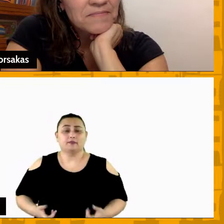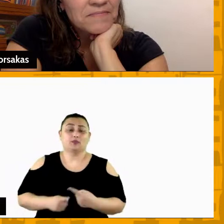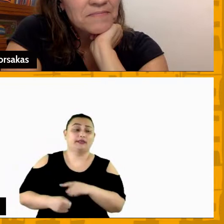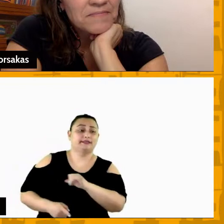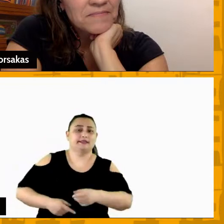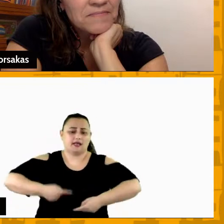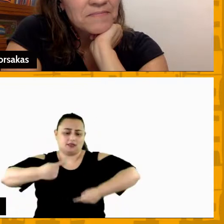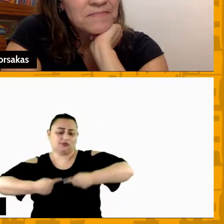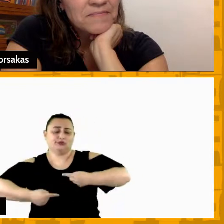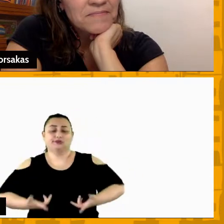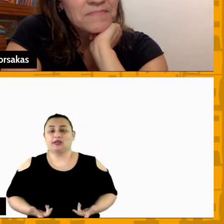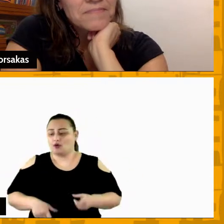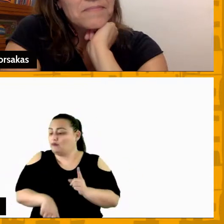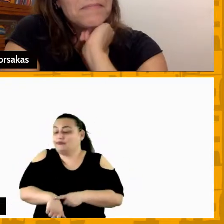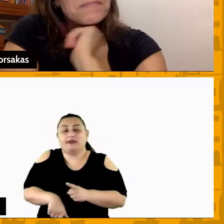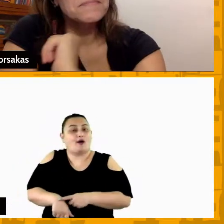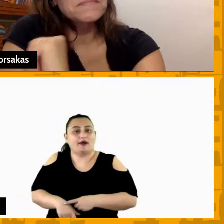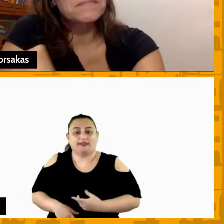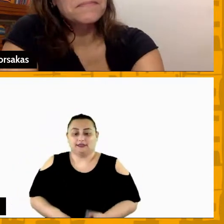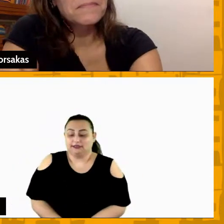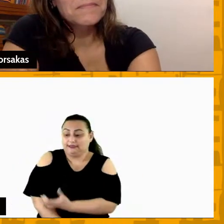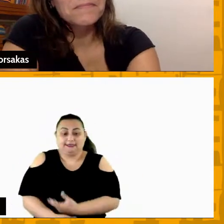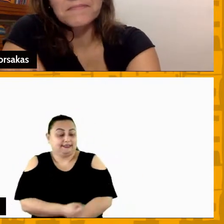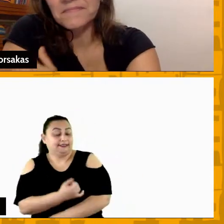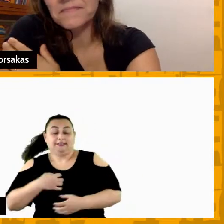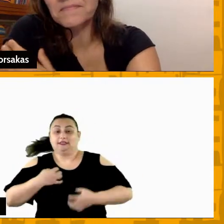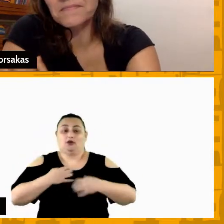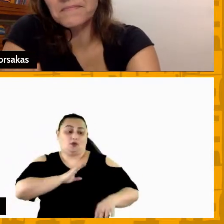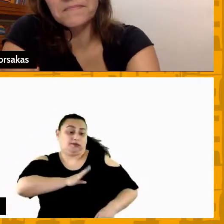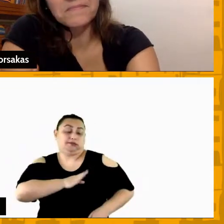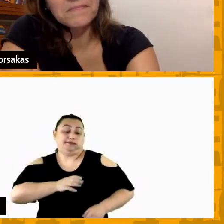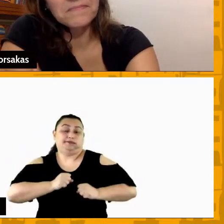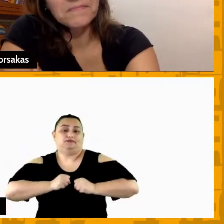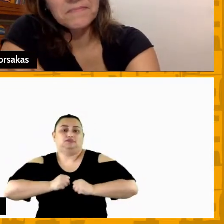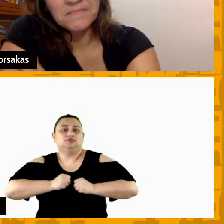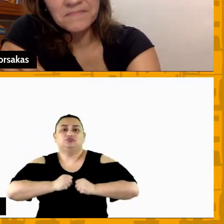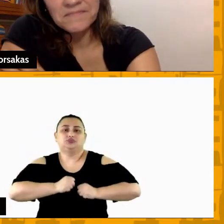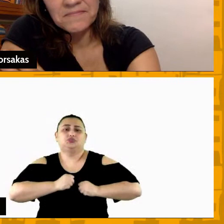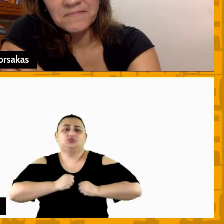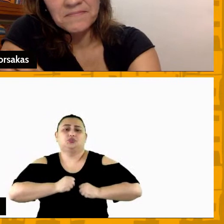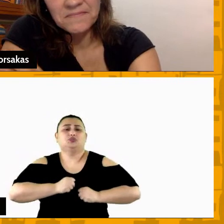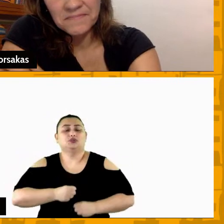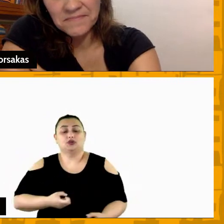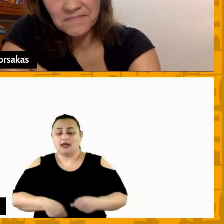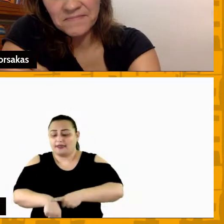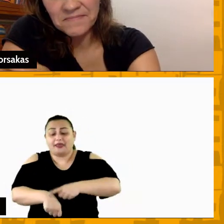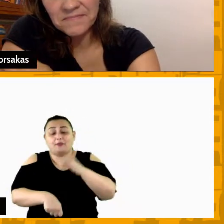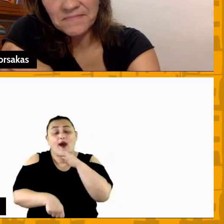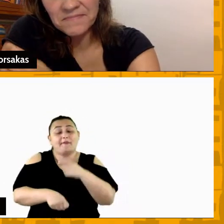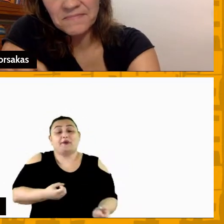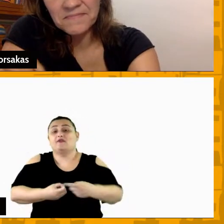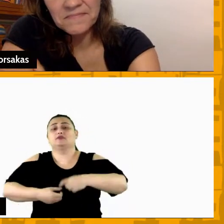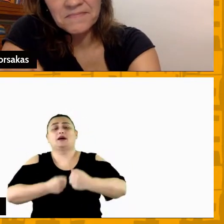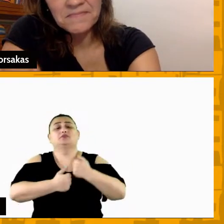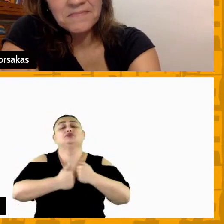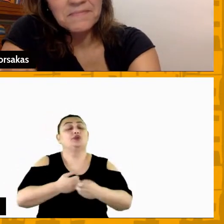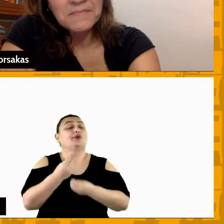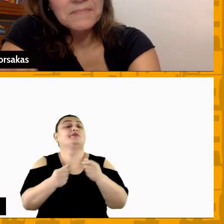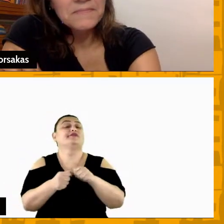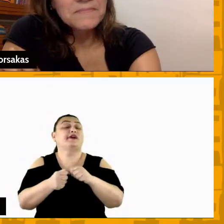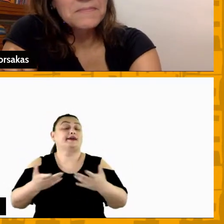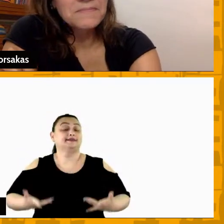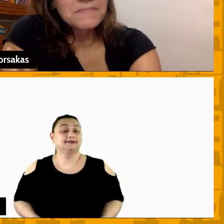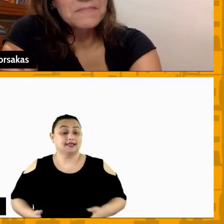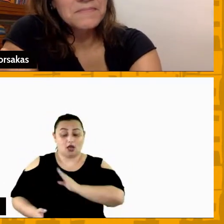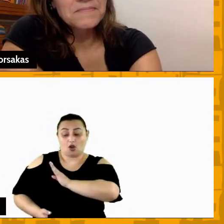discussão no calor da adrenalina lá no alto batimento cardíaco a 180 toma